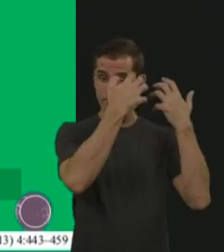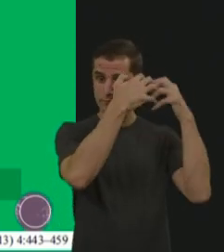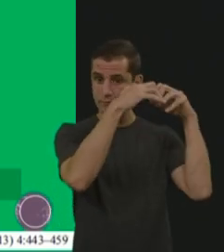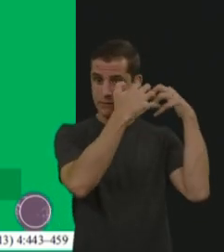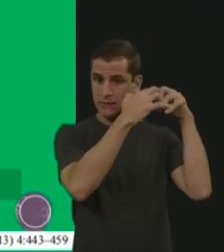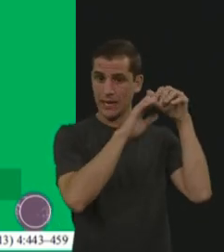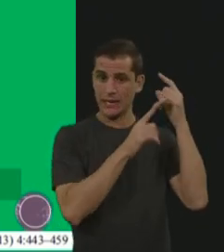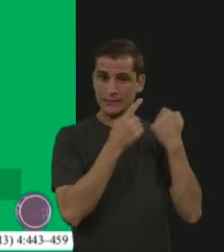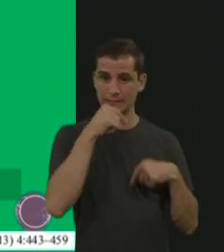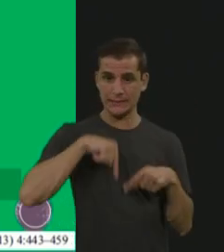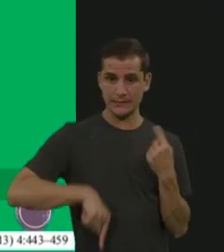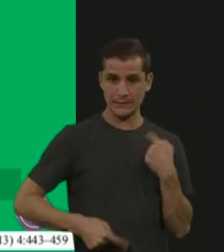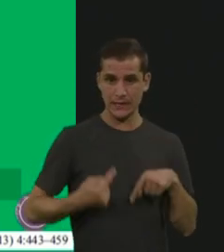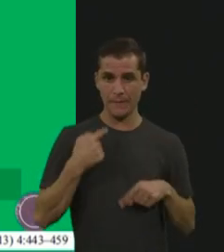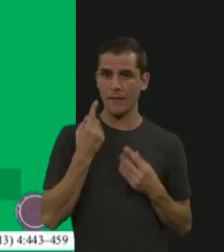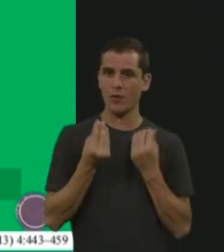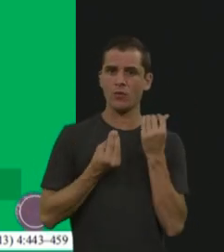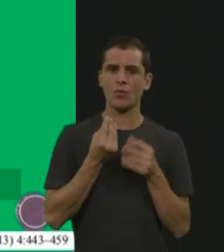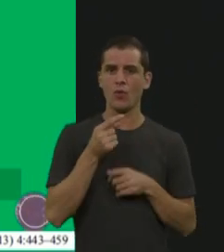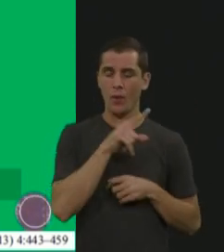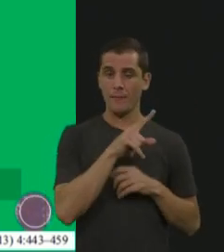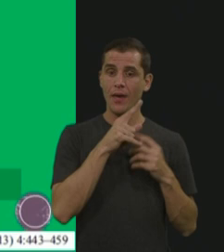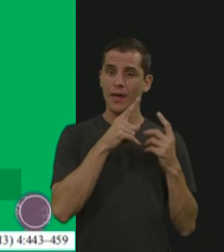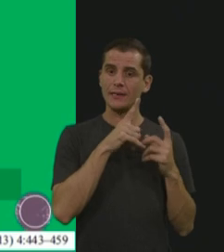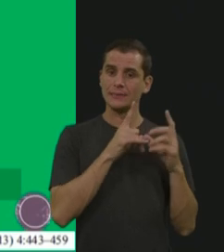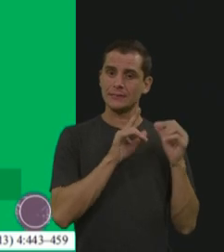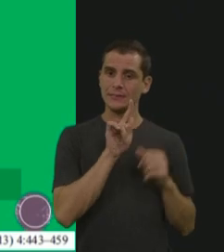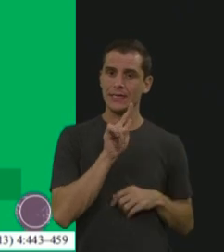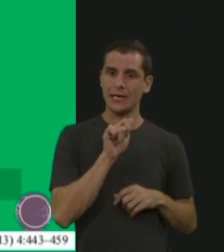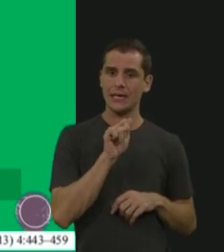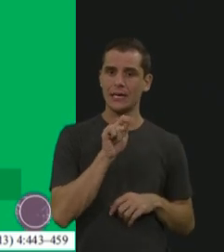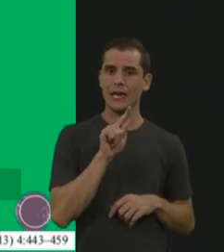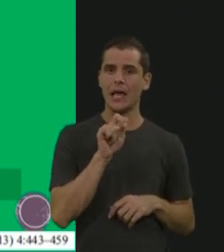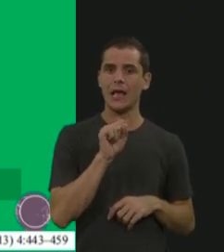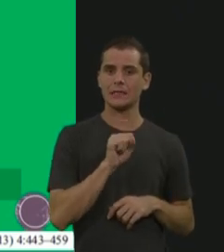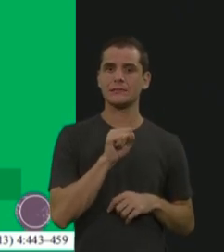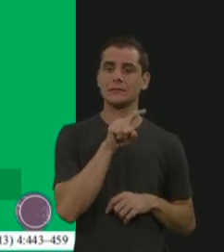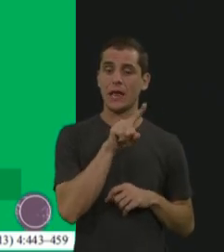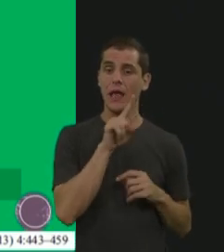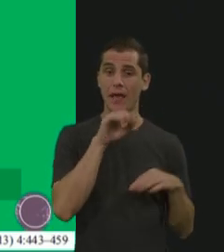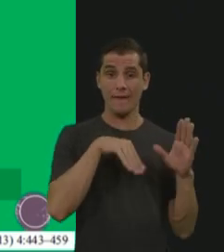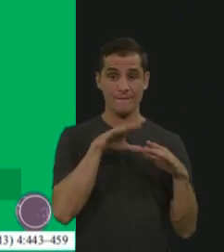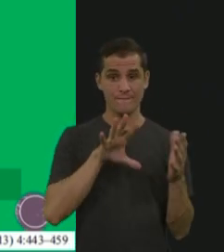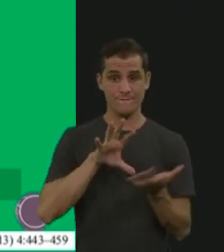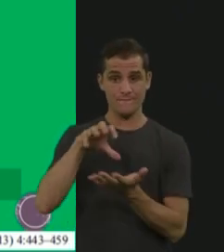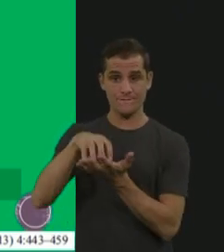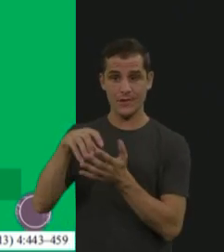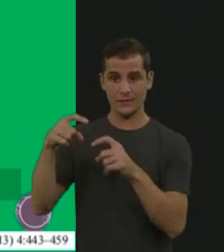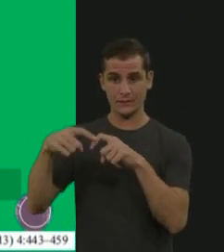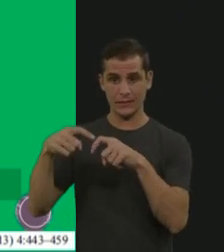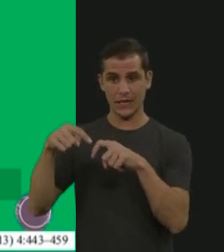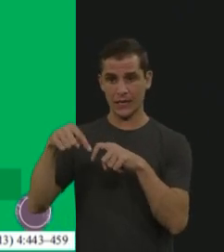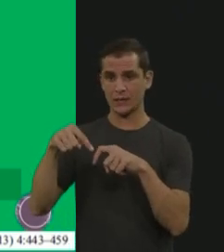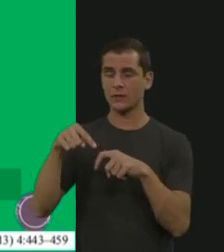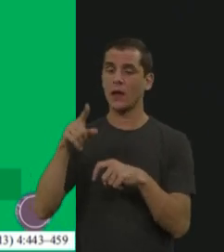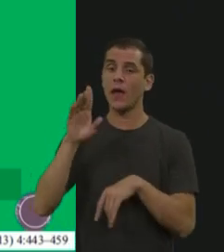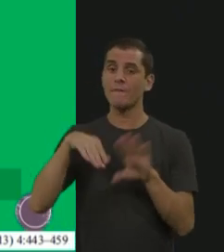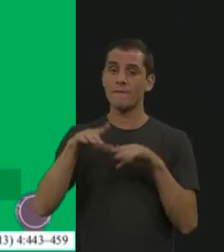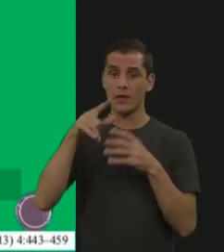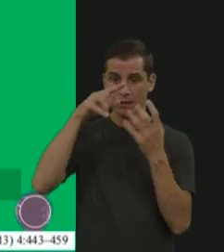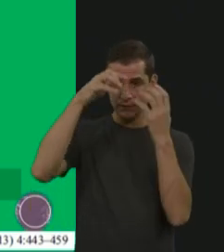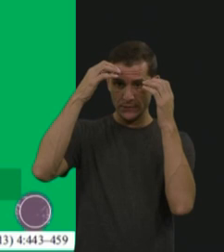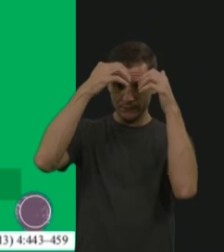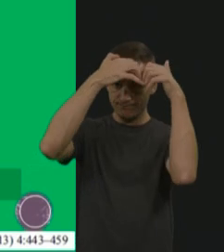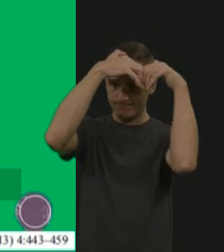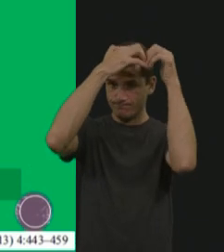gags se acumulam, né? E, necessariamente, não tem clínica, tá? Então, às vezes, eles têm uma hidrocefalia, que é o aumento de ventrículos,